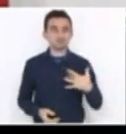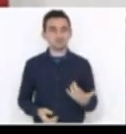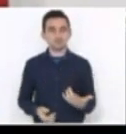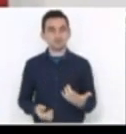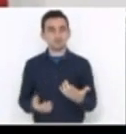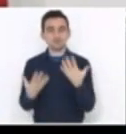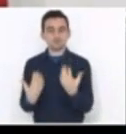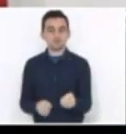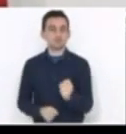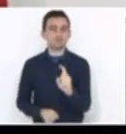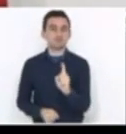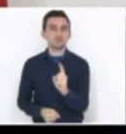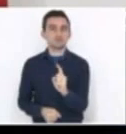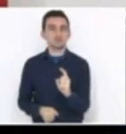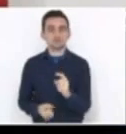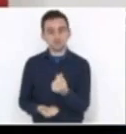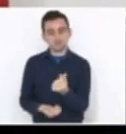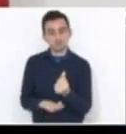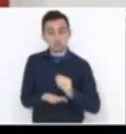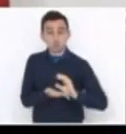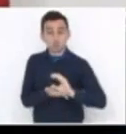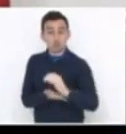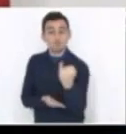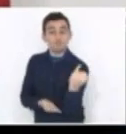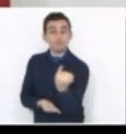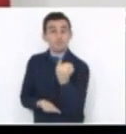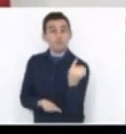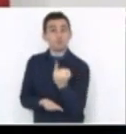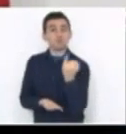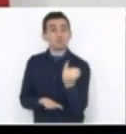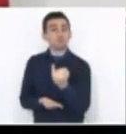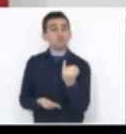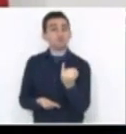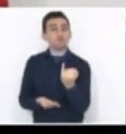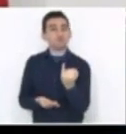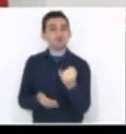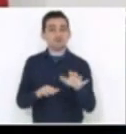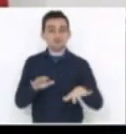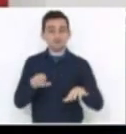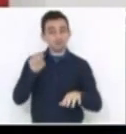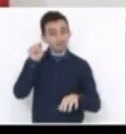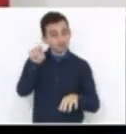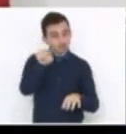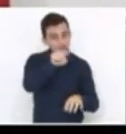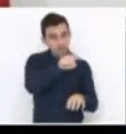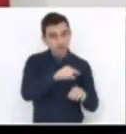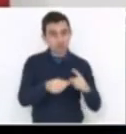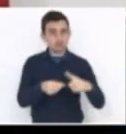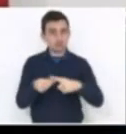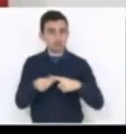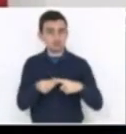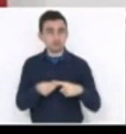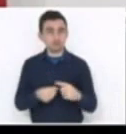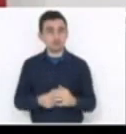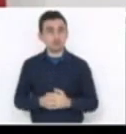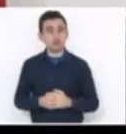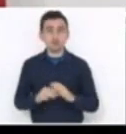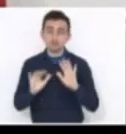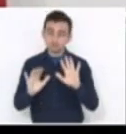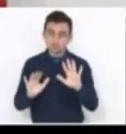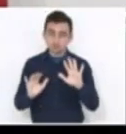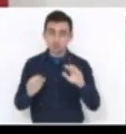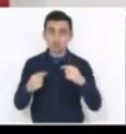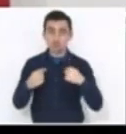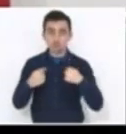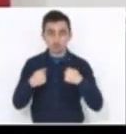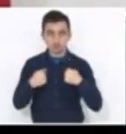recursos que são muito mais significativos para quem está lá nos municípios. Mas veja por que que eu